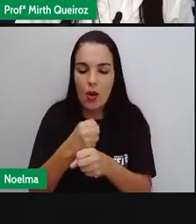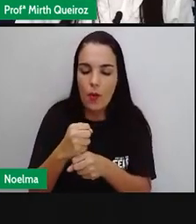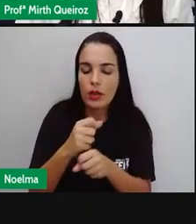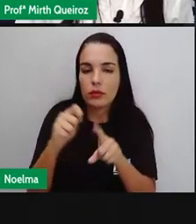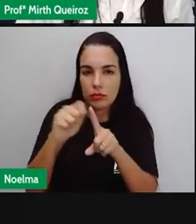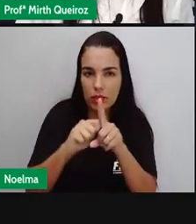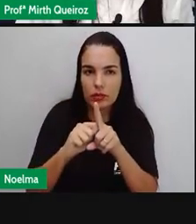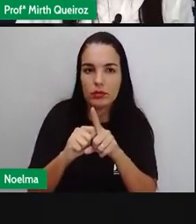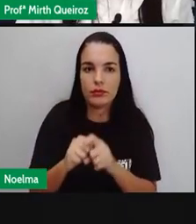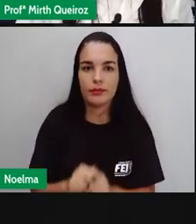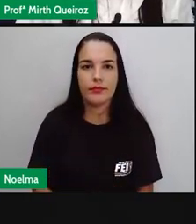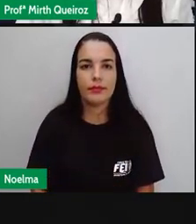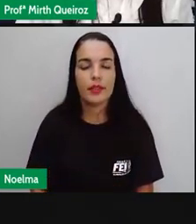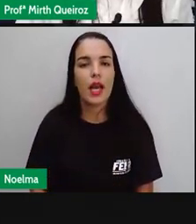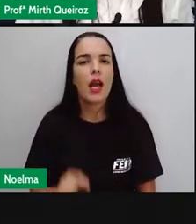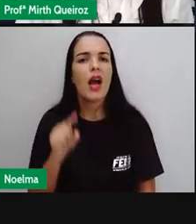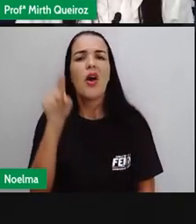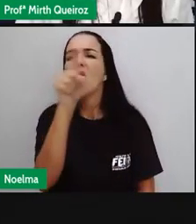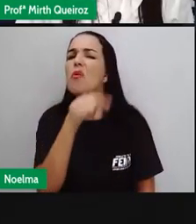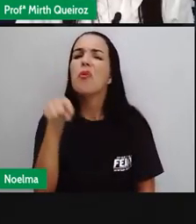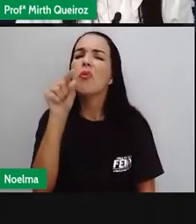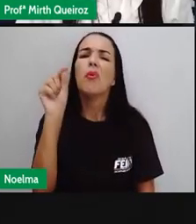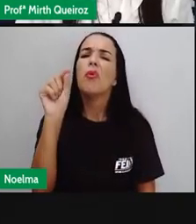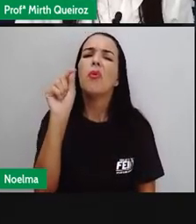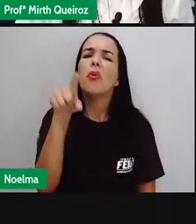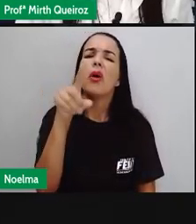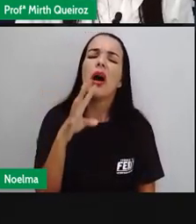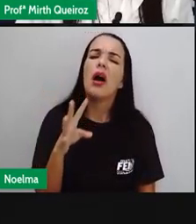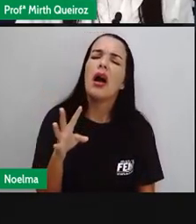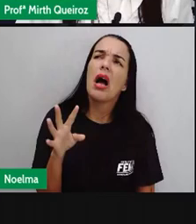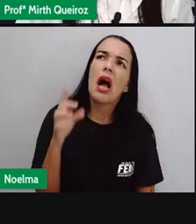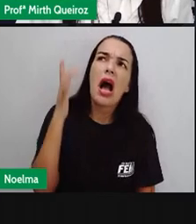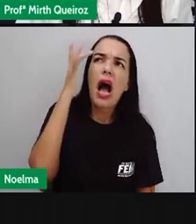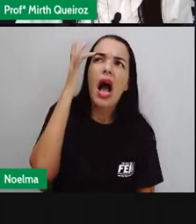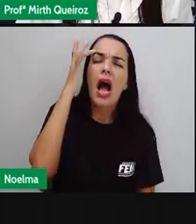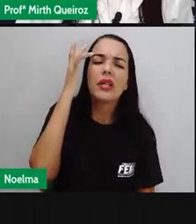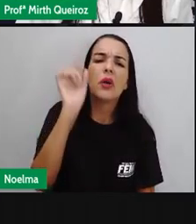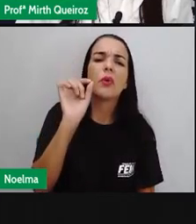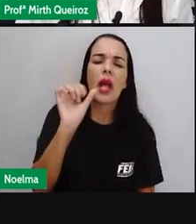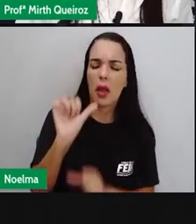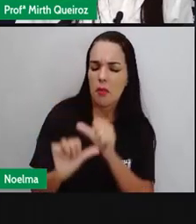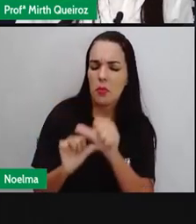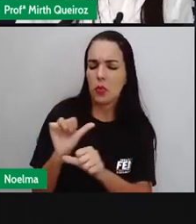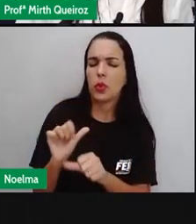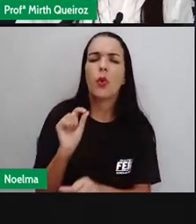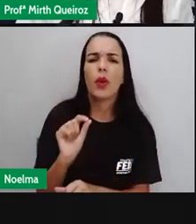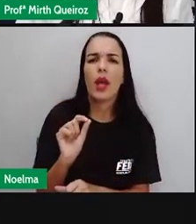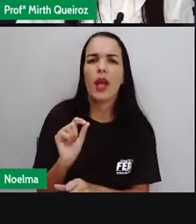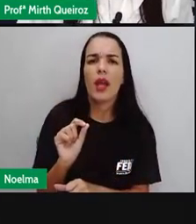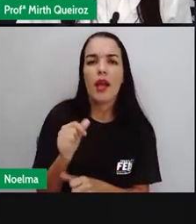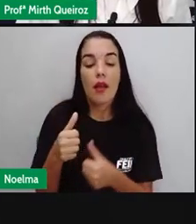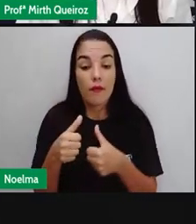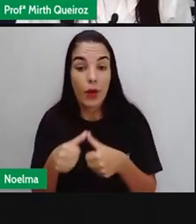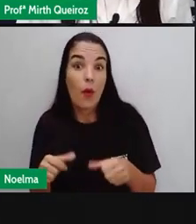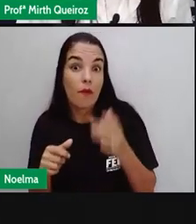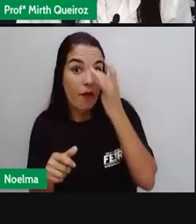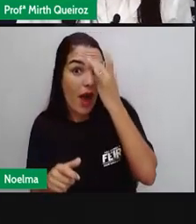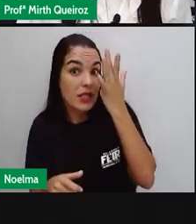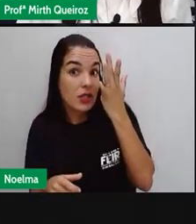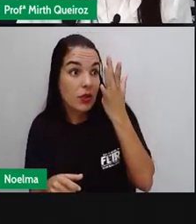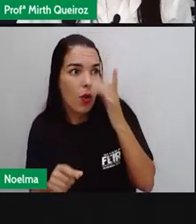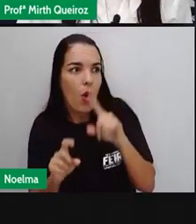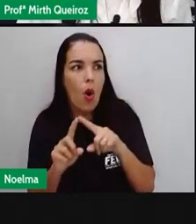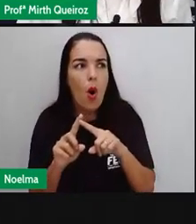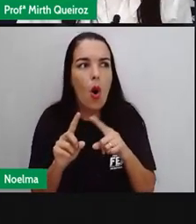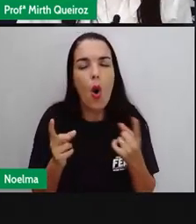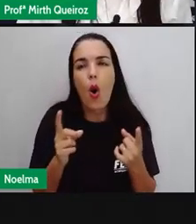acham Que mudou Em relação A esses instrumentos Vocês acham que facilitou Ou não Ou continua